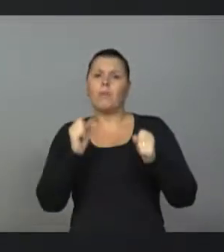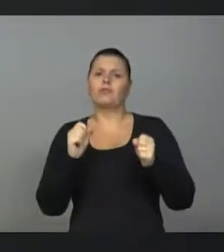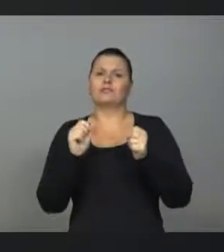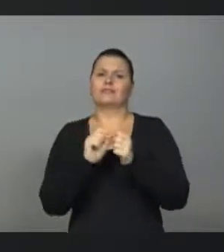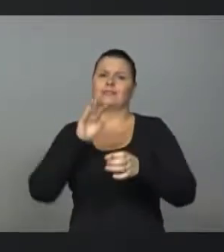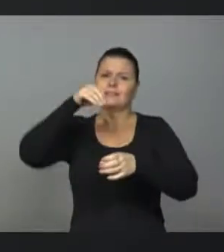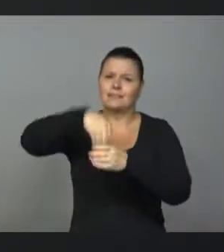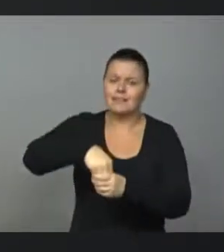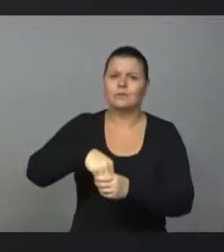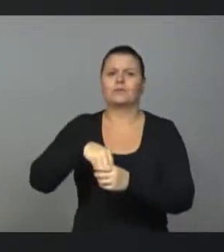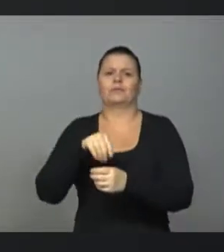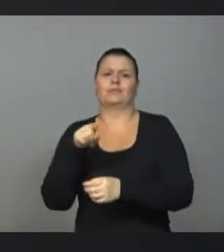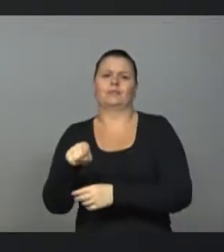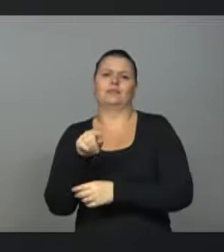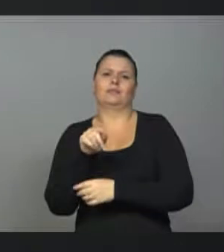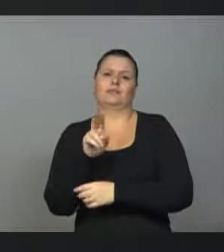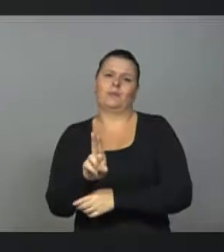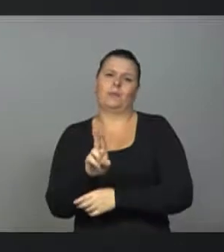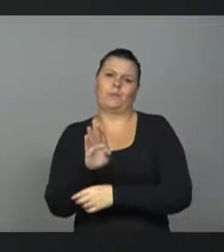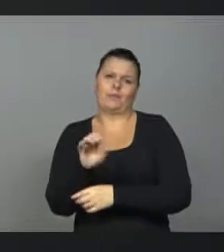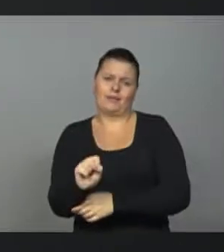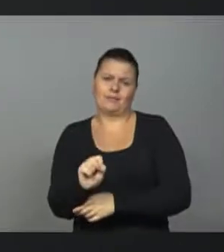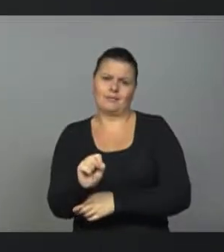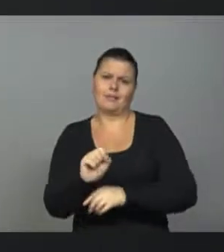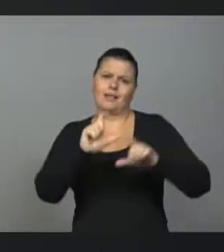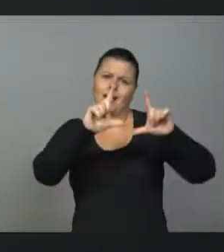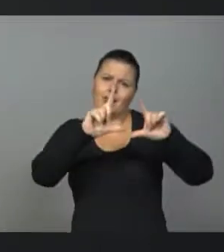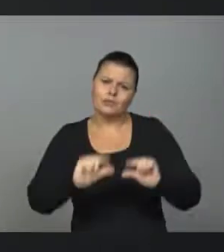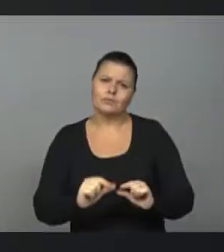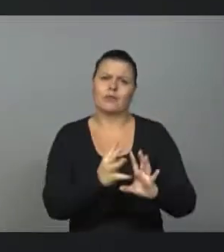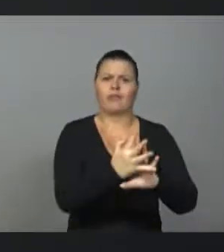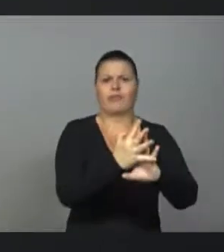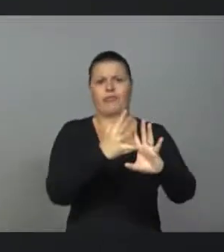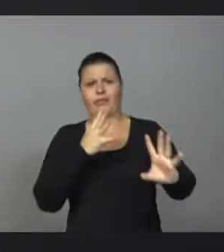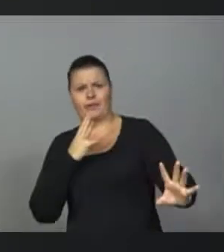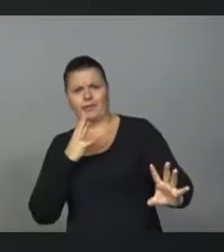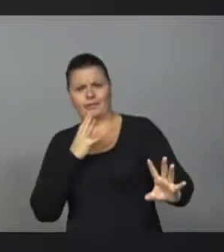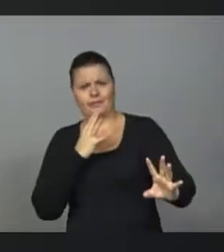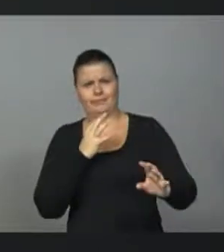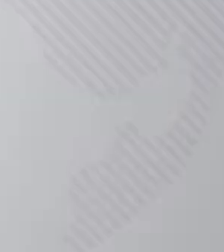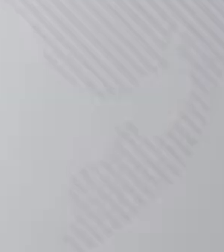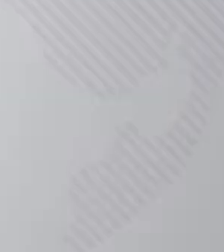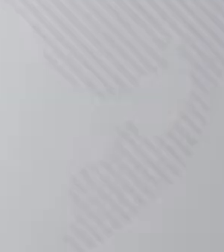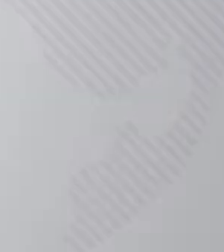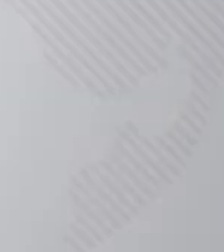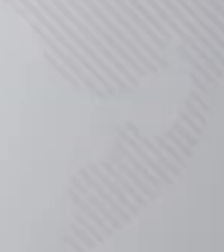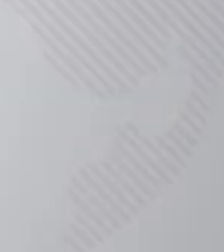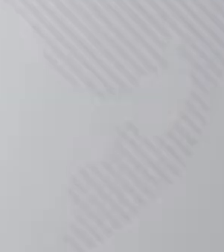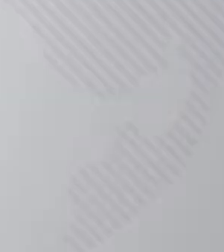unidades de pronto atendimento, reduzindo, assim, também as longas filas de espera por exames e por consultas especializadas.